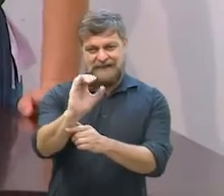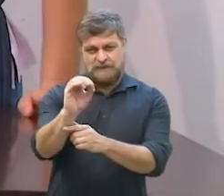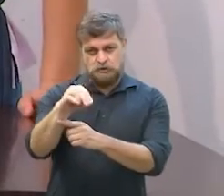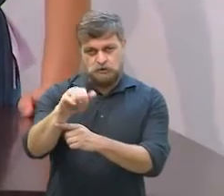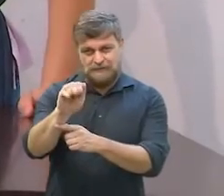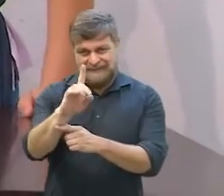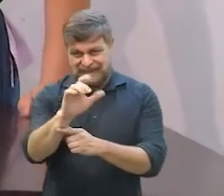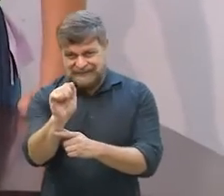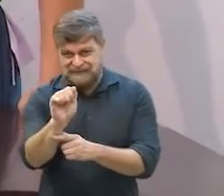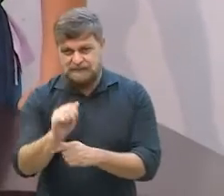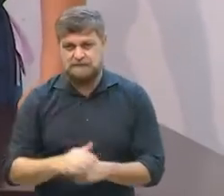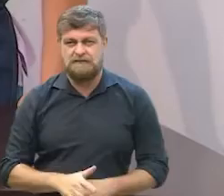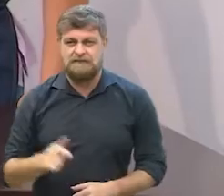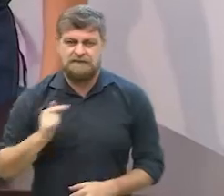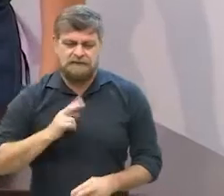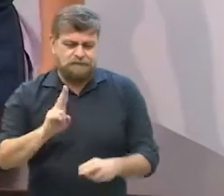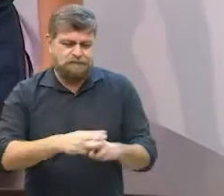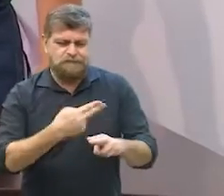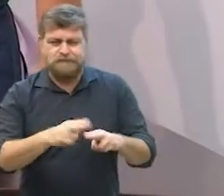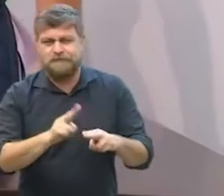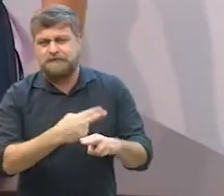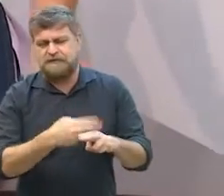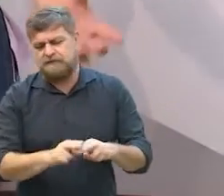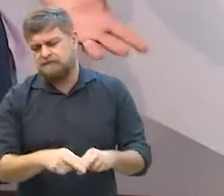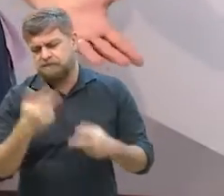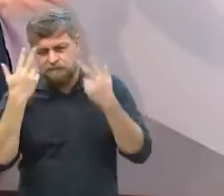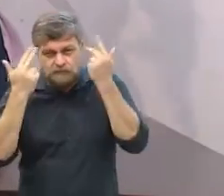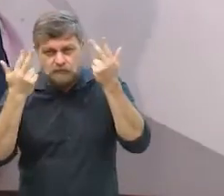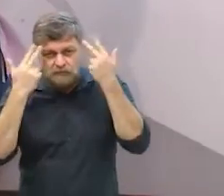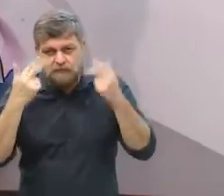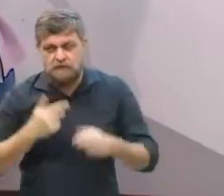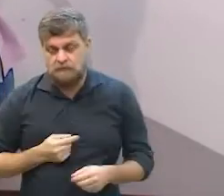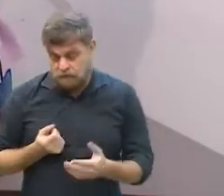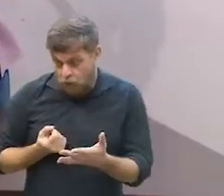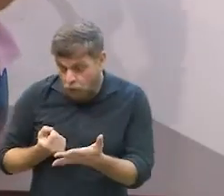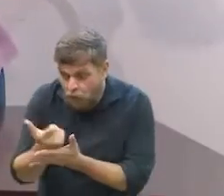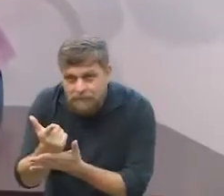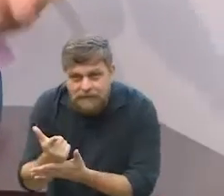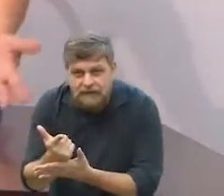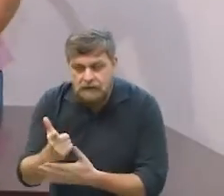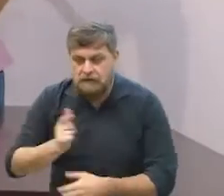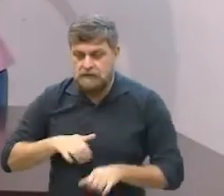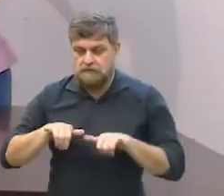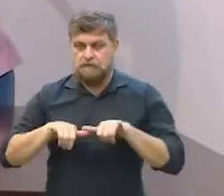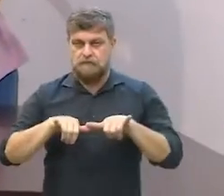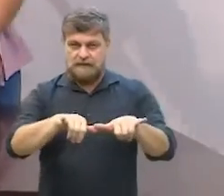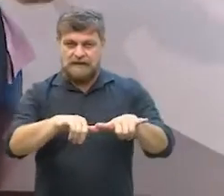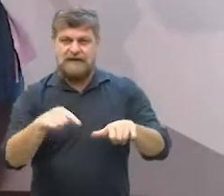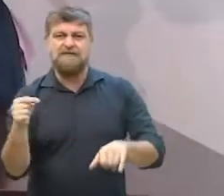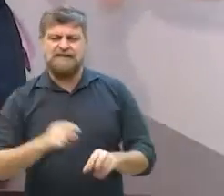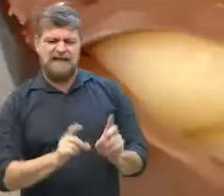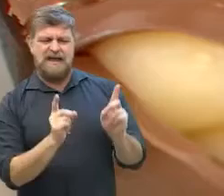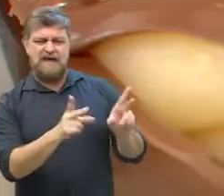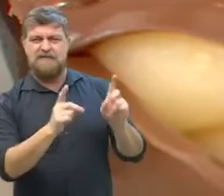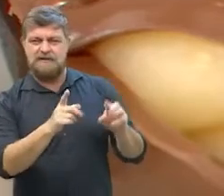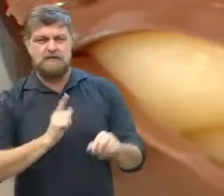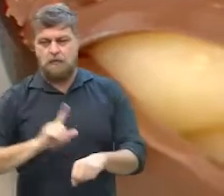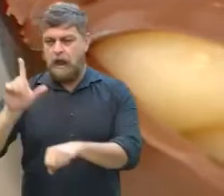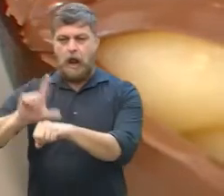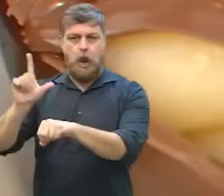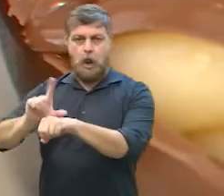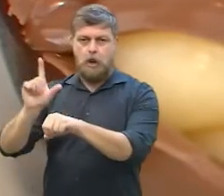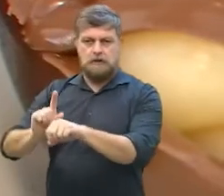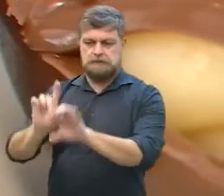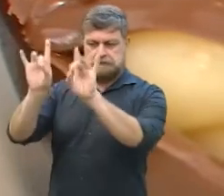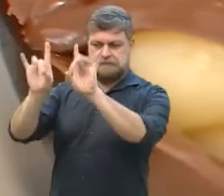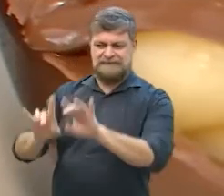todo mundo acaba chamando de chocolate mesmo só que quando você vai comprar no mercado mesmo vende não precisa nem ser em loja de